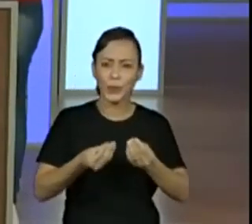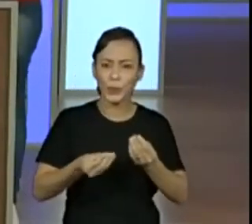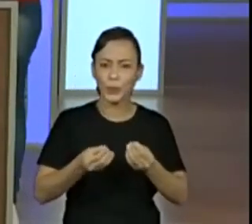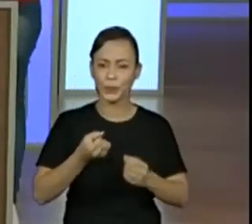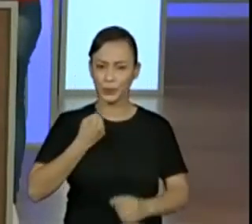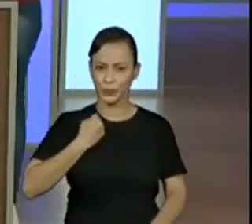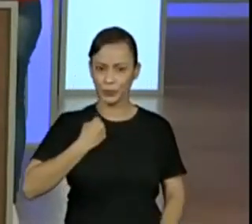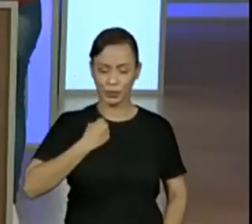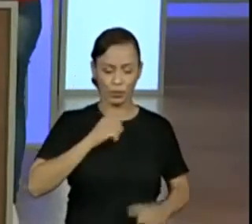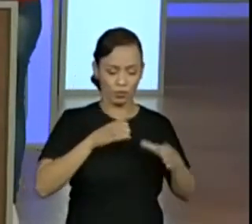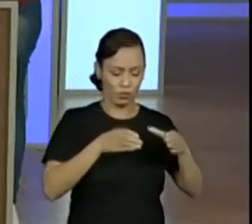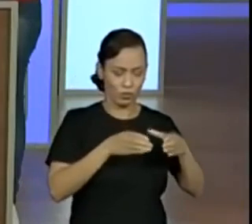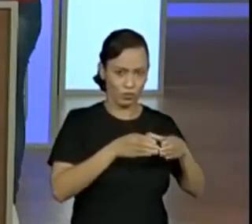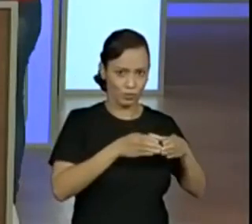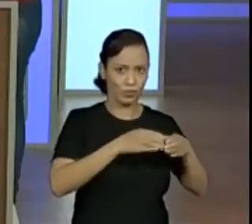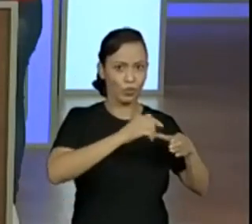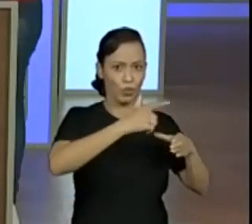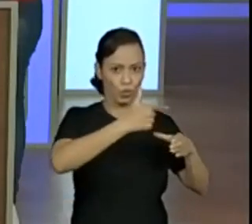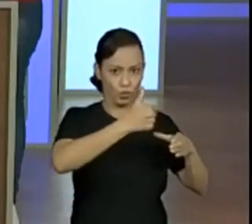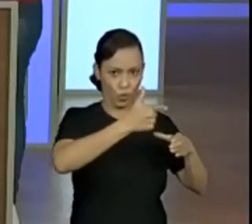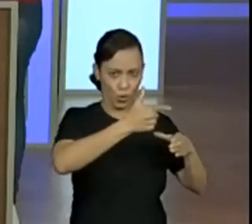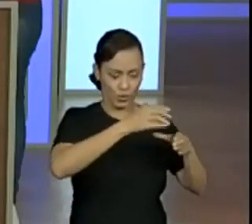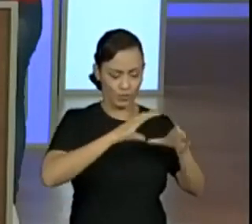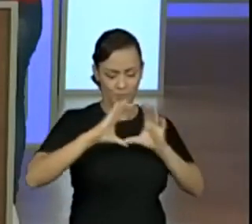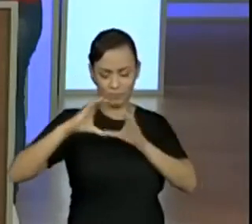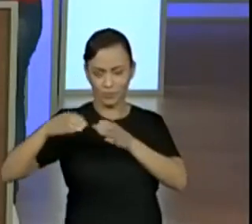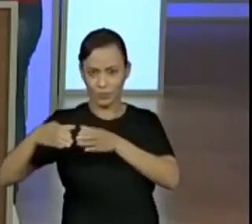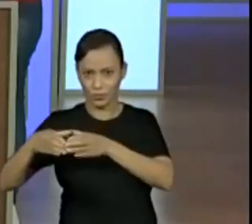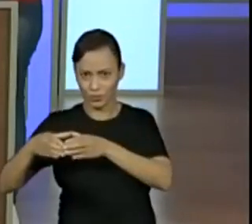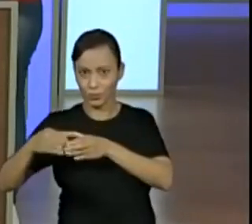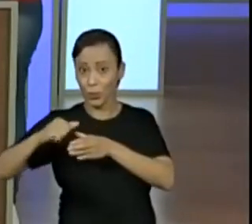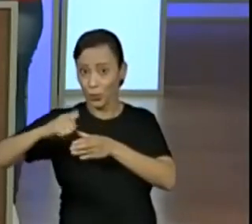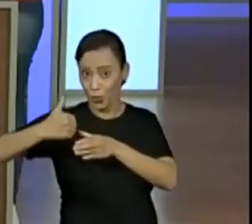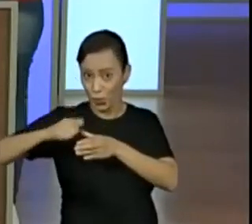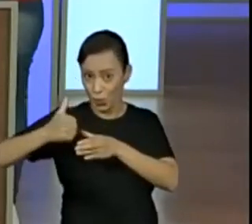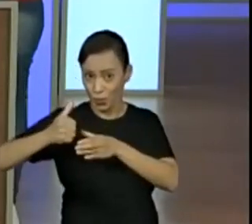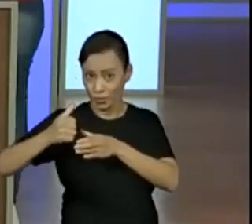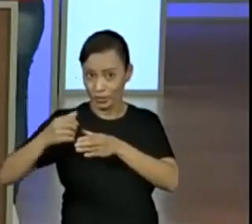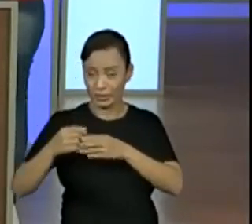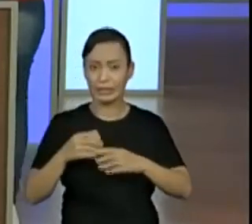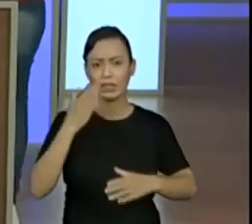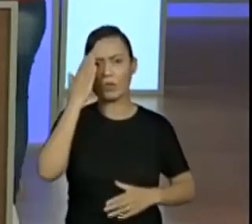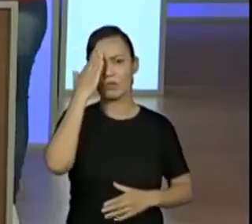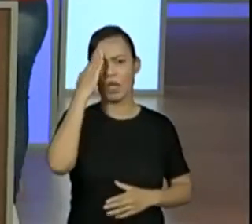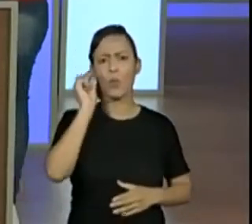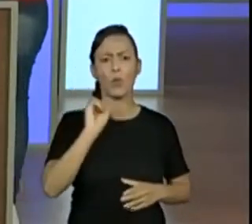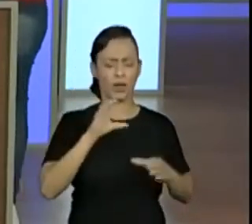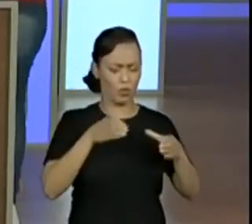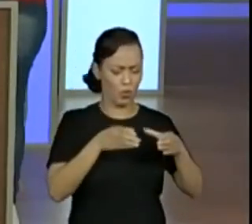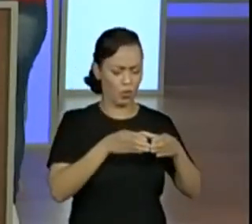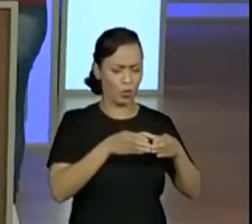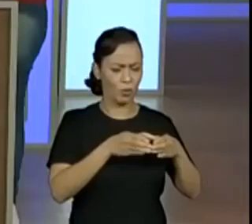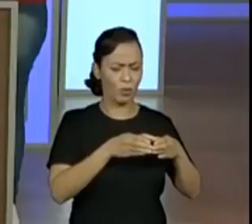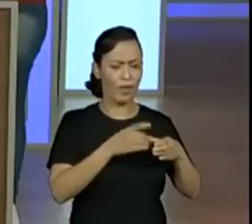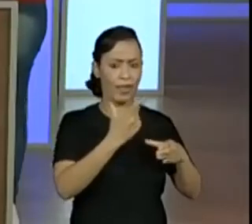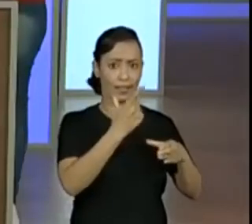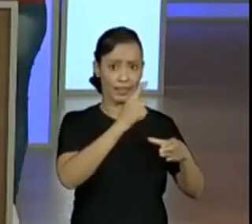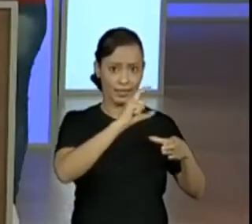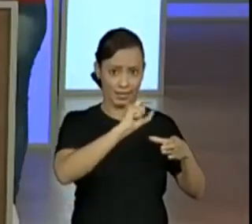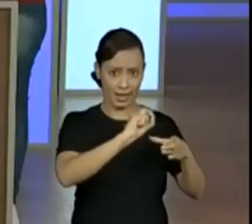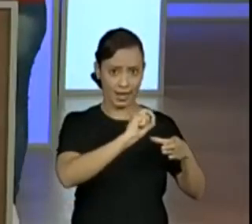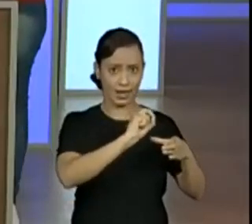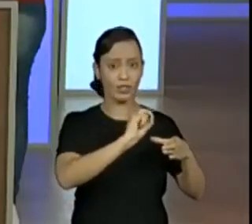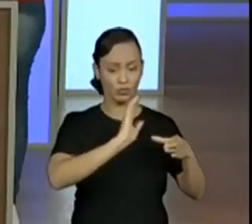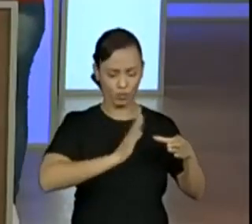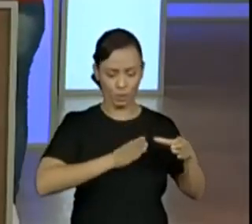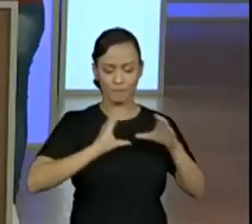nós já pensamos assim. Nossa, cada um tem uma dezena. Então, isso vocês já sabem. Se cada um tem uma dezena, então nós temos duas